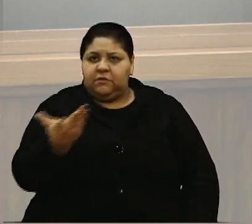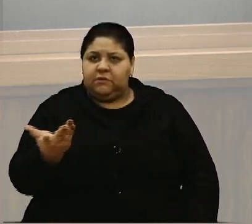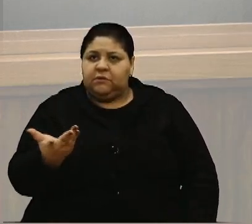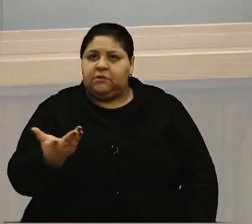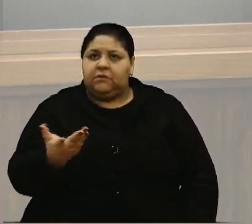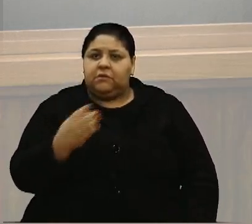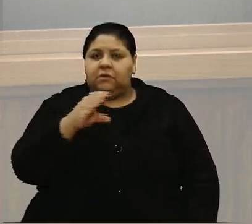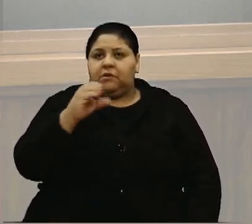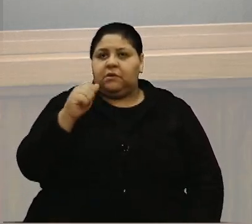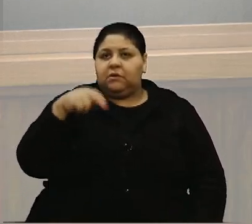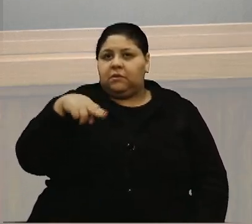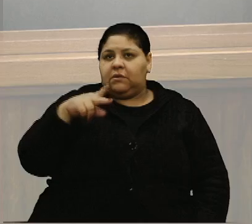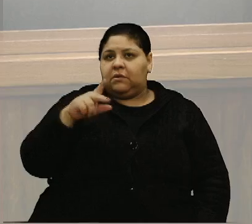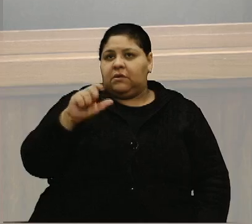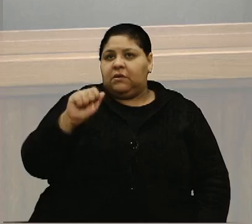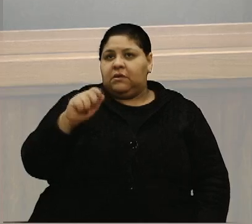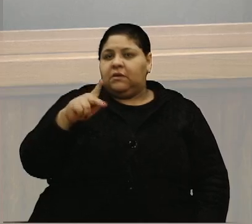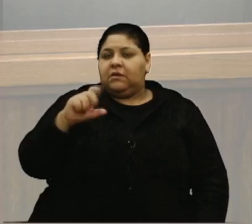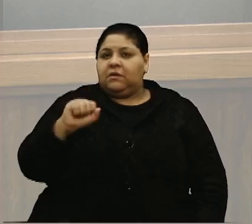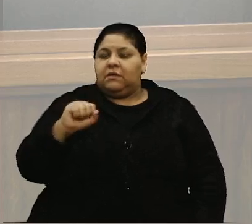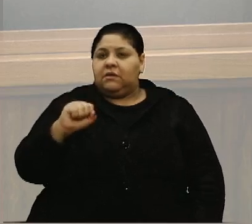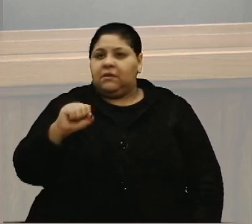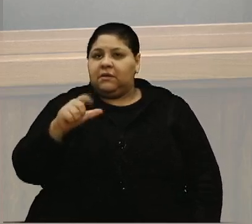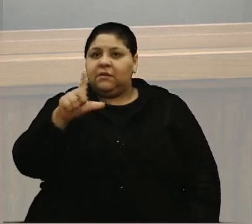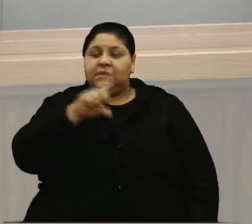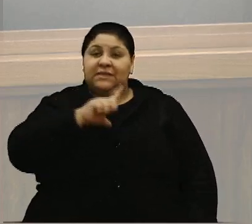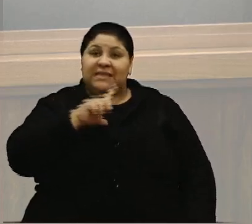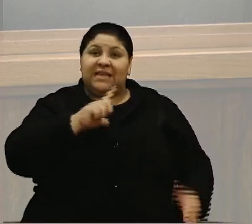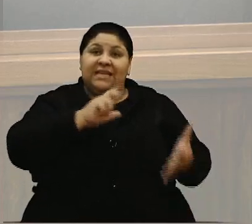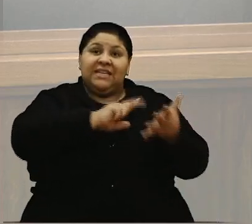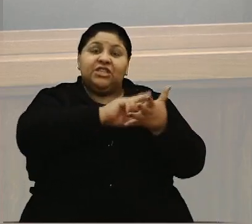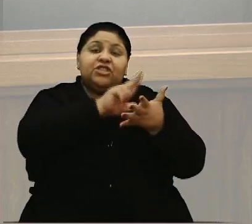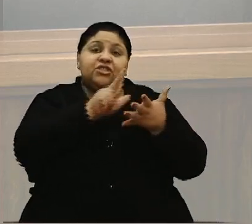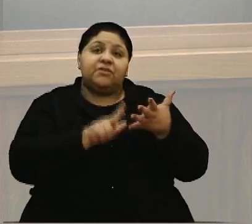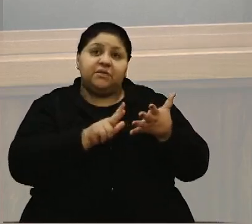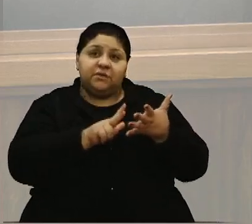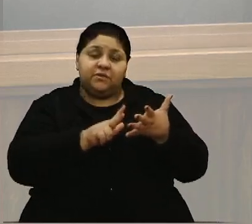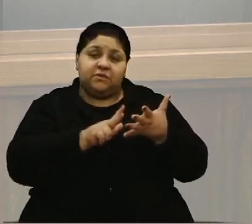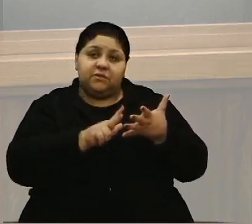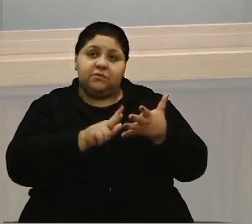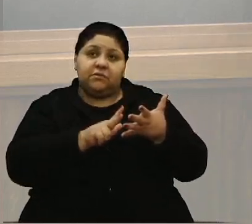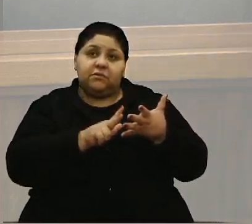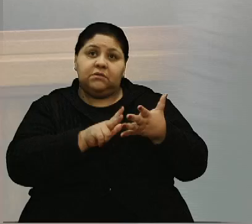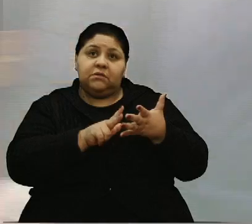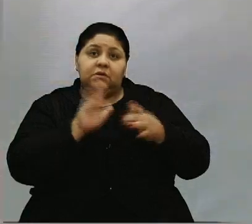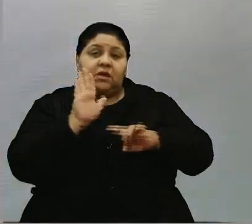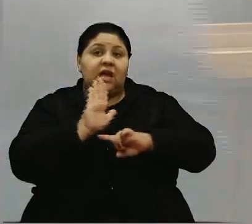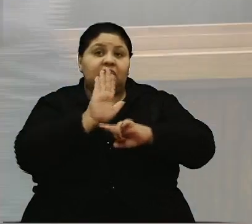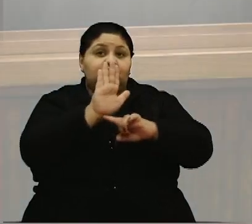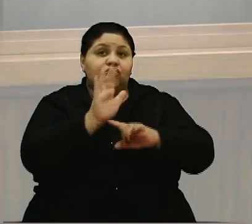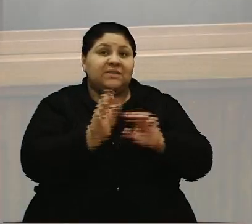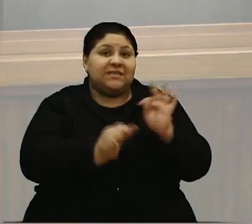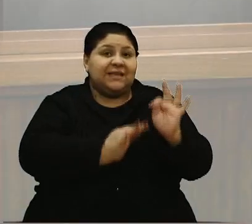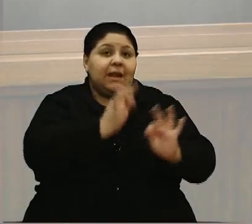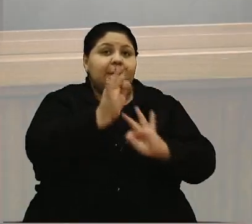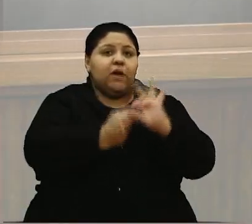cannabis, ela possui diversos benefícios terapêuticos.